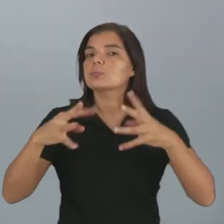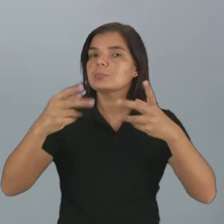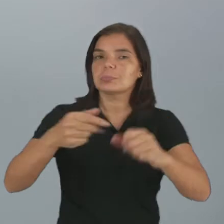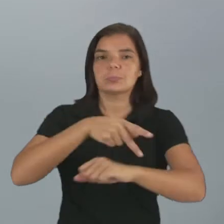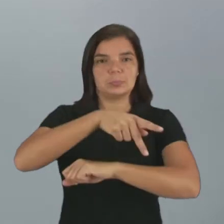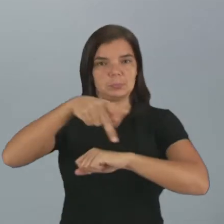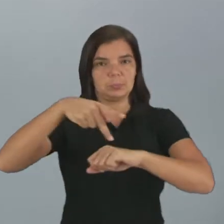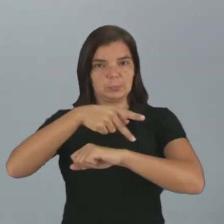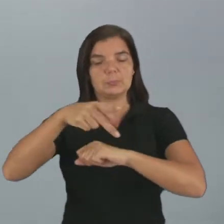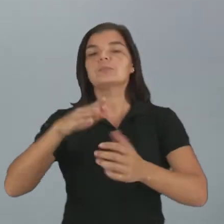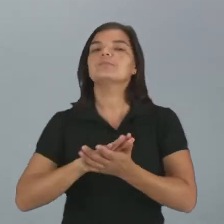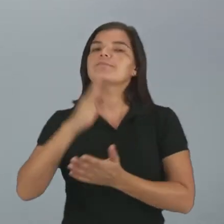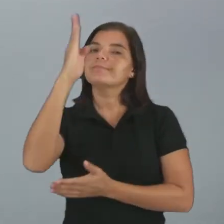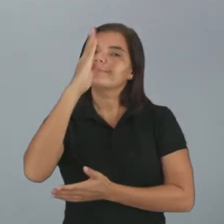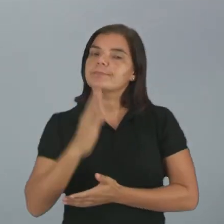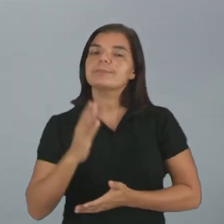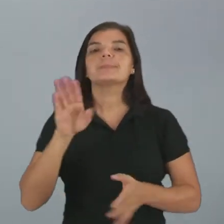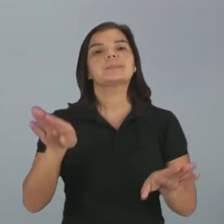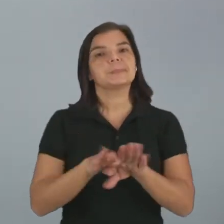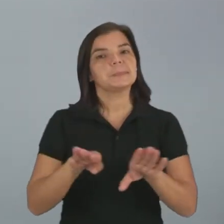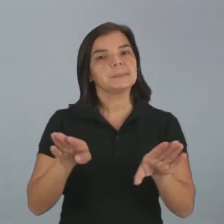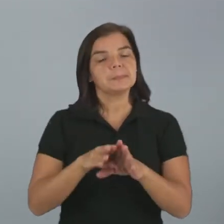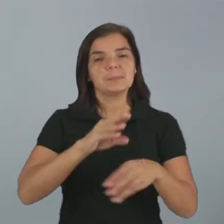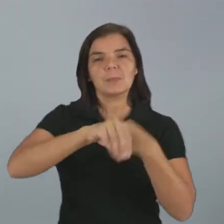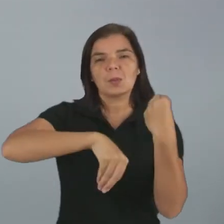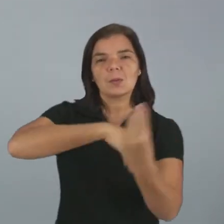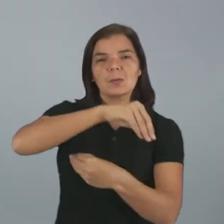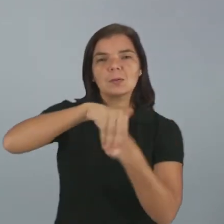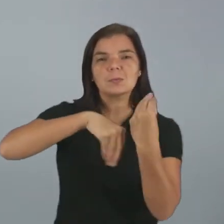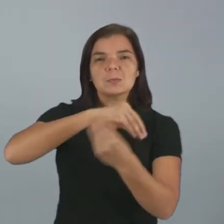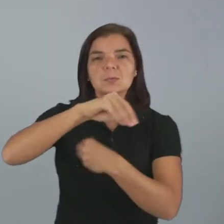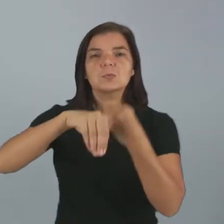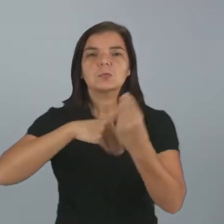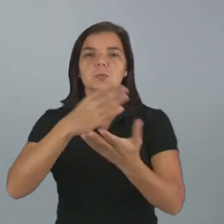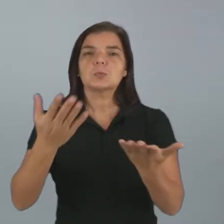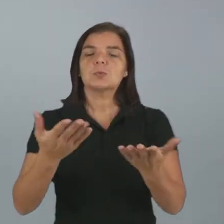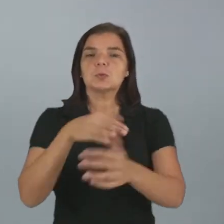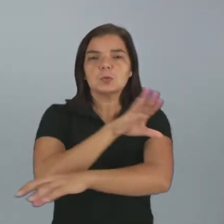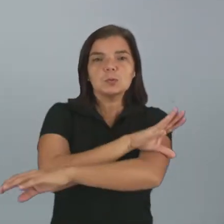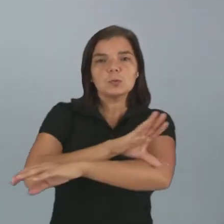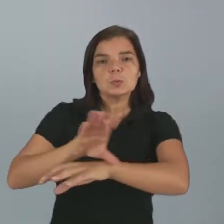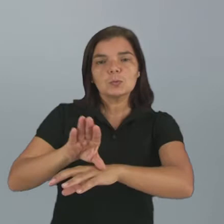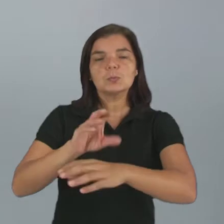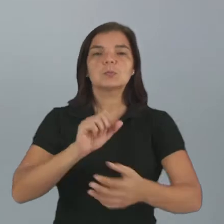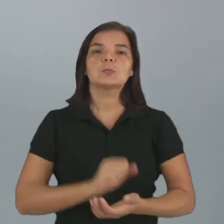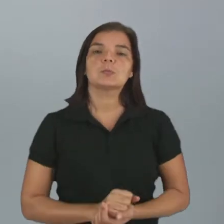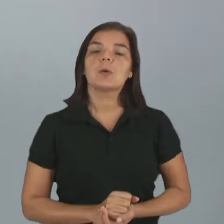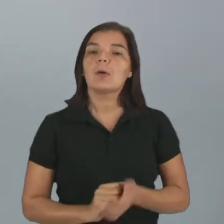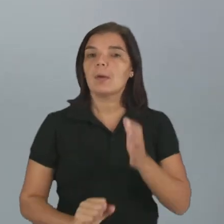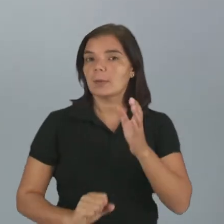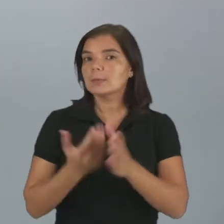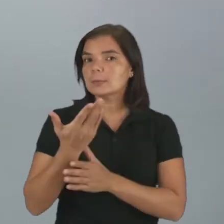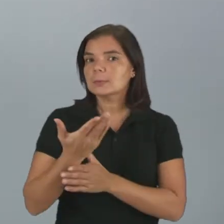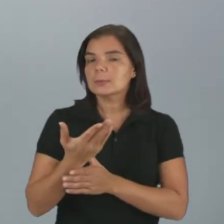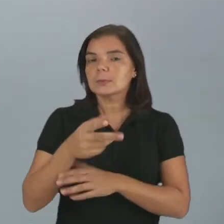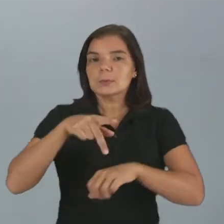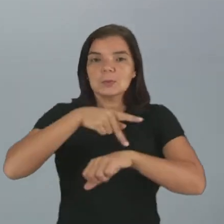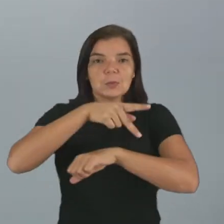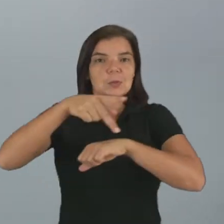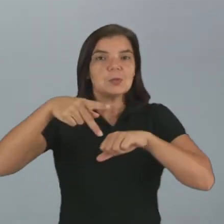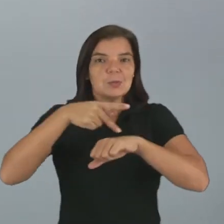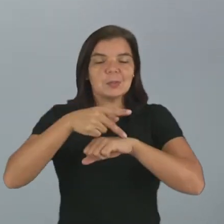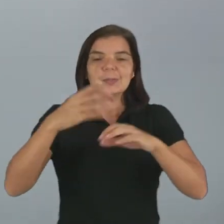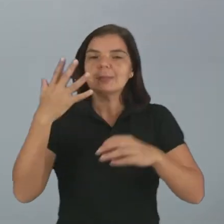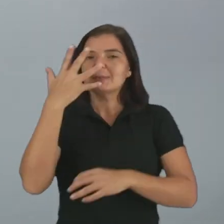todo o nosso território brasileiro. E essa mistura, né? Dessa cultura é que deixa o nosso país